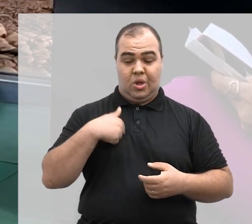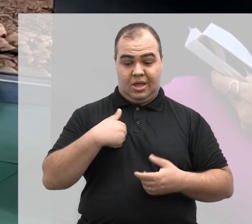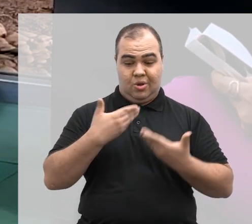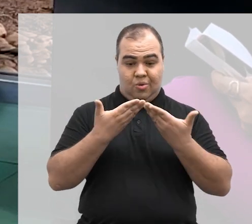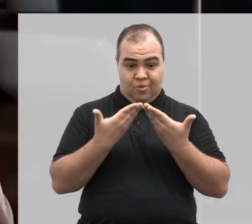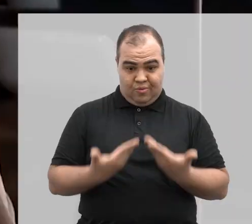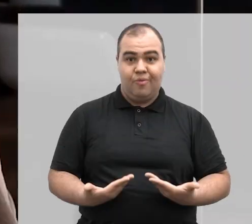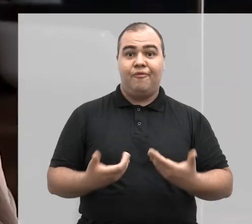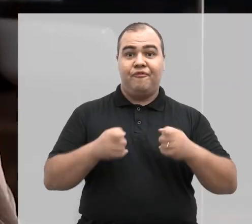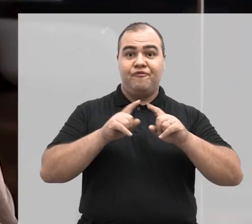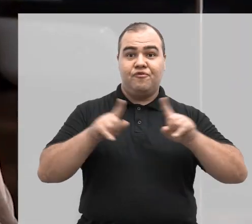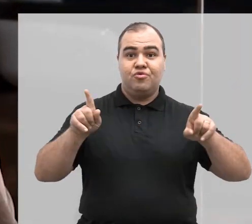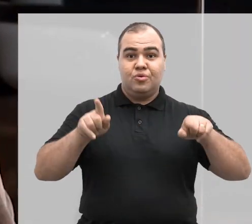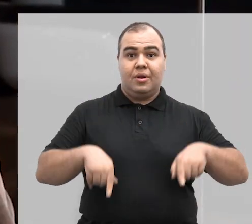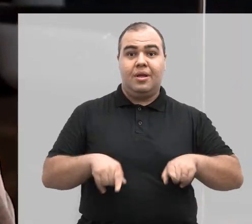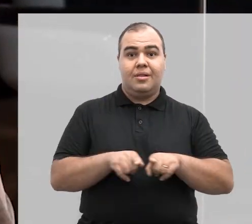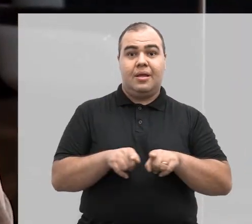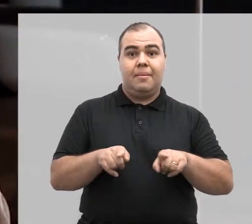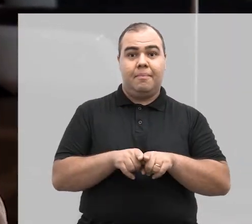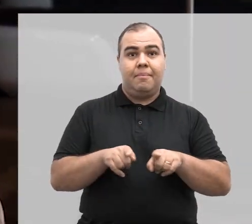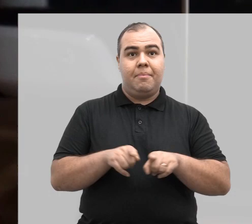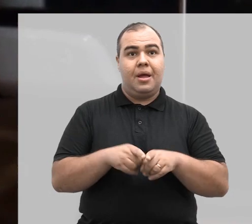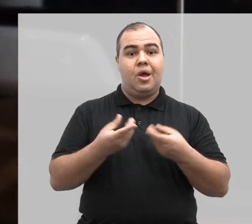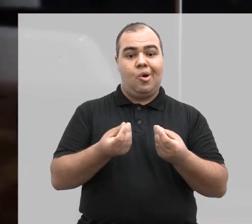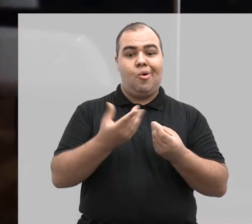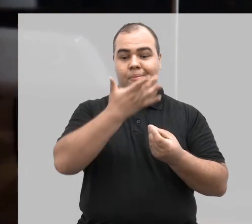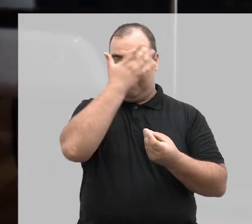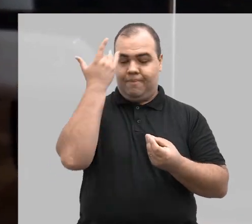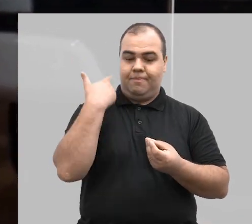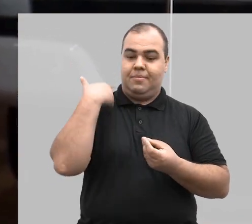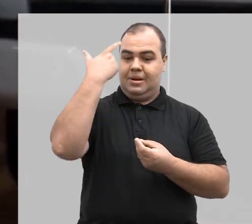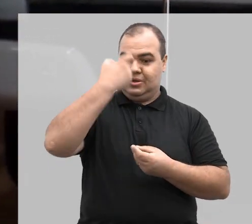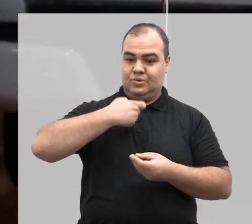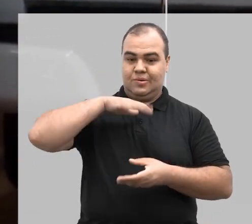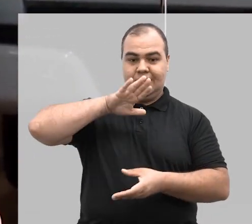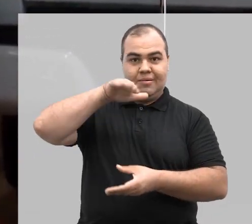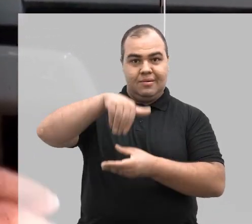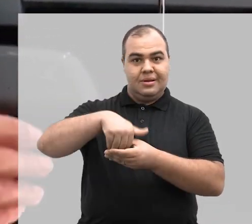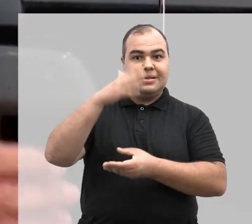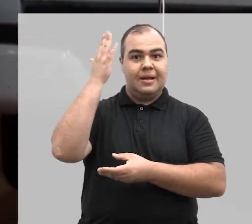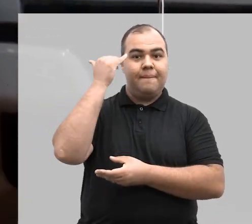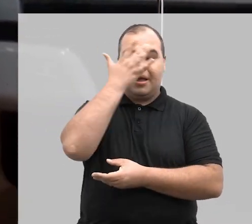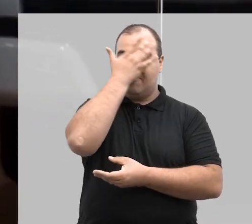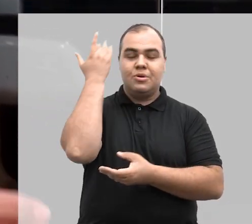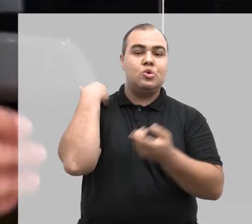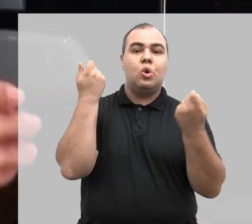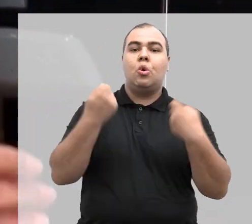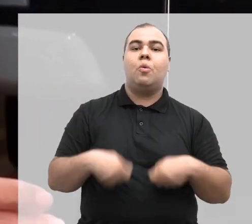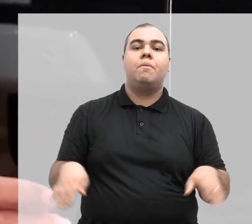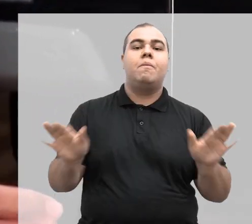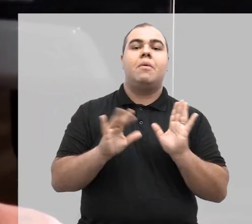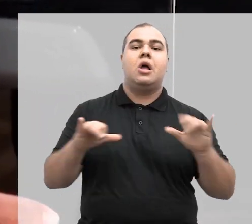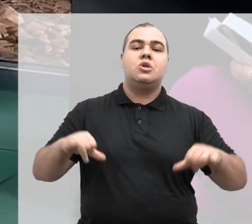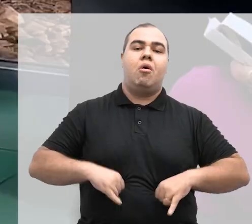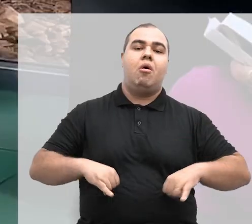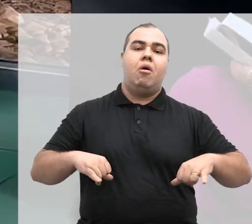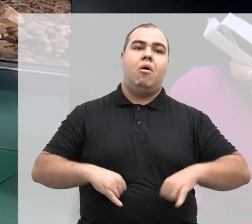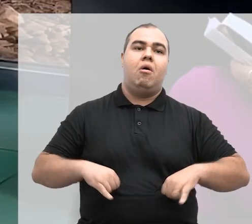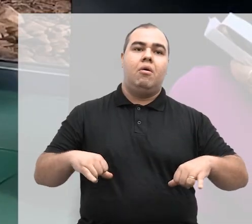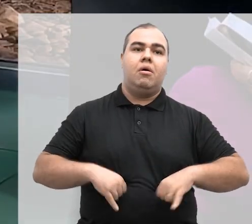funcionário da justiça eleitoral, também como eleitor, saber que o público não precisa sofrer